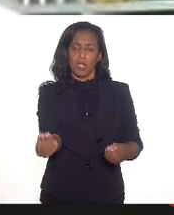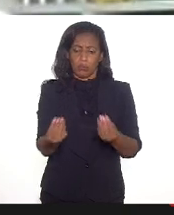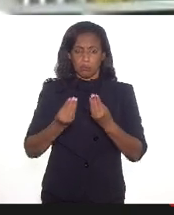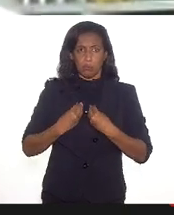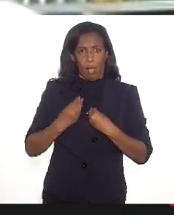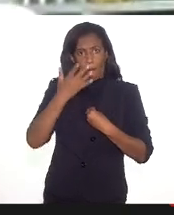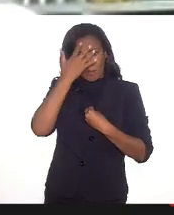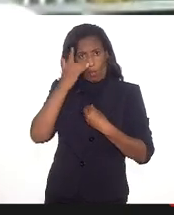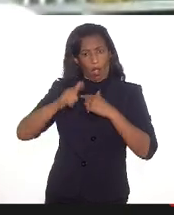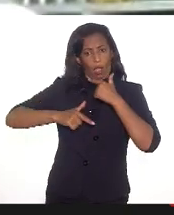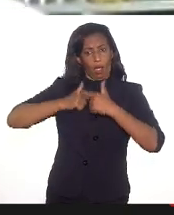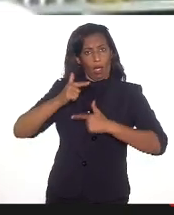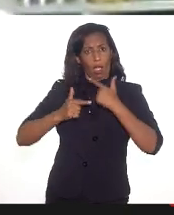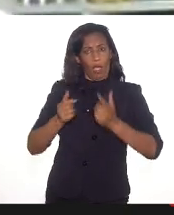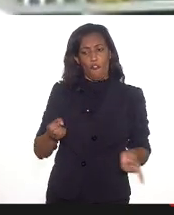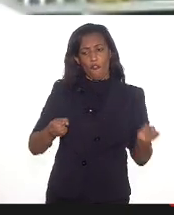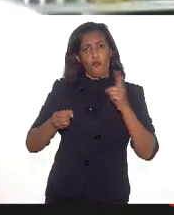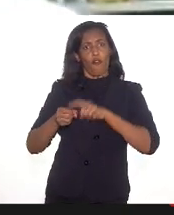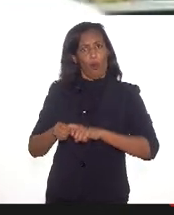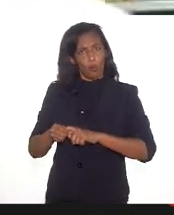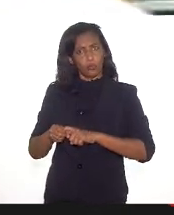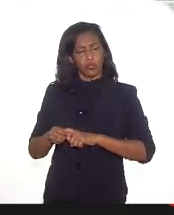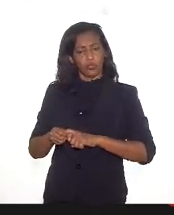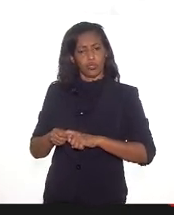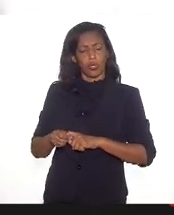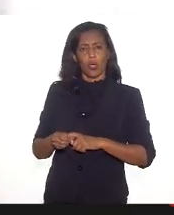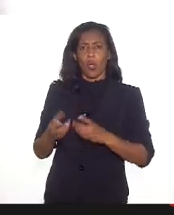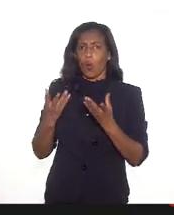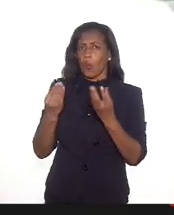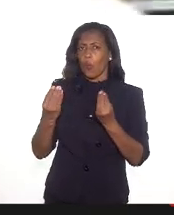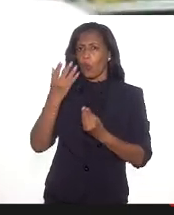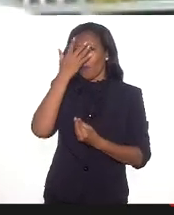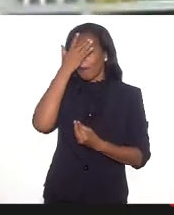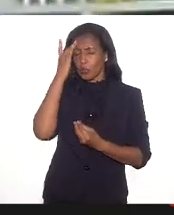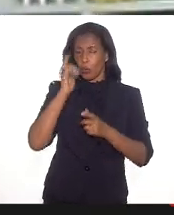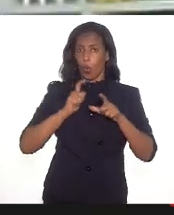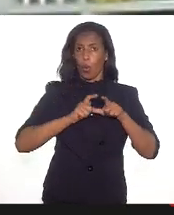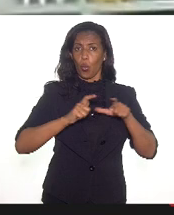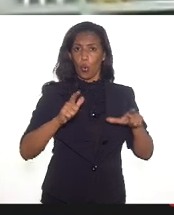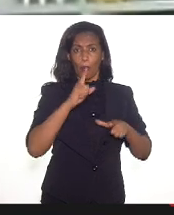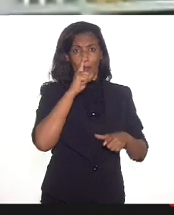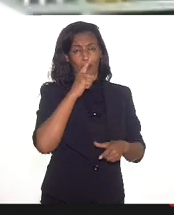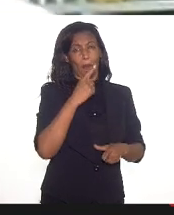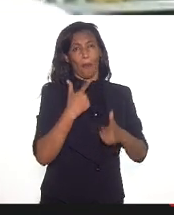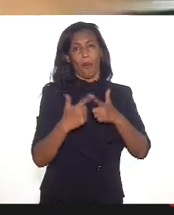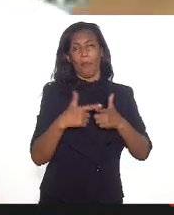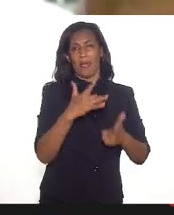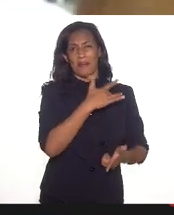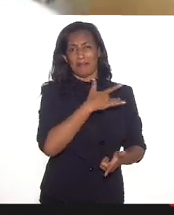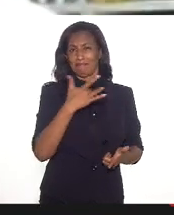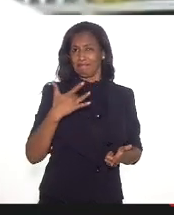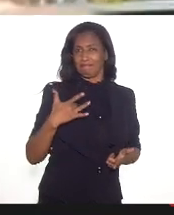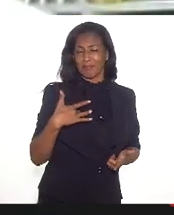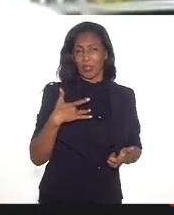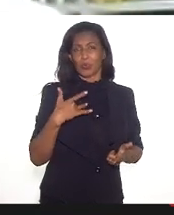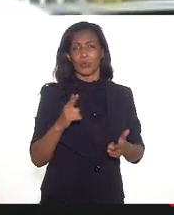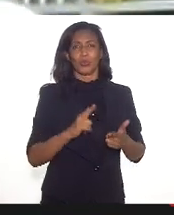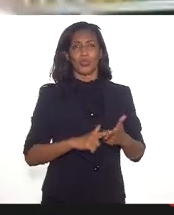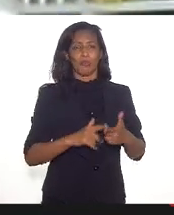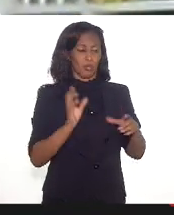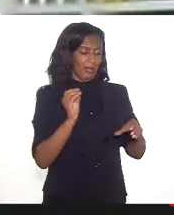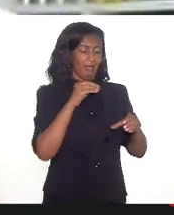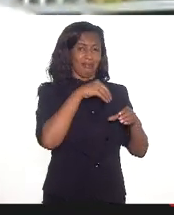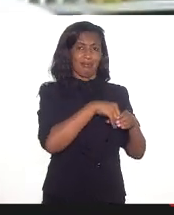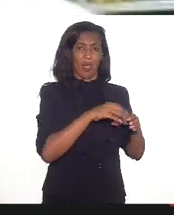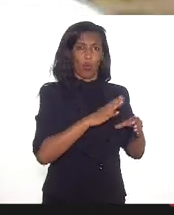trabalhadores voltem efetivamente. A grande maioria de grupos de risco são pessoas que estão dentro daquele grupo porque